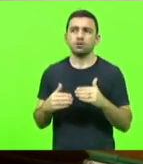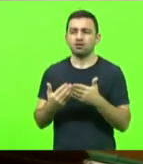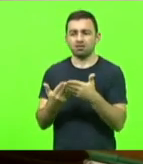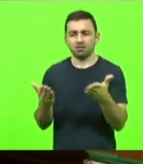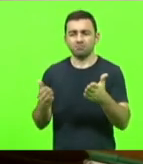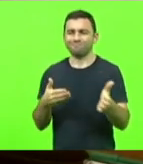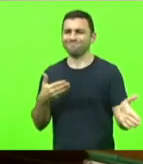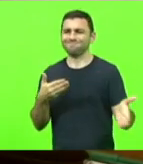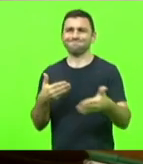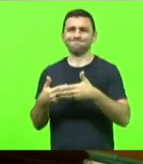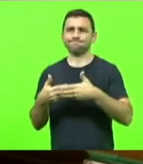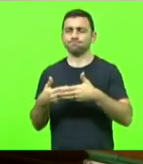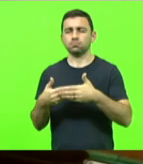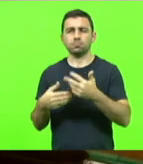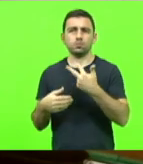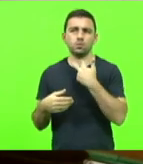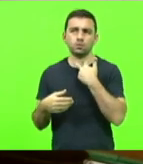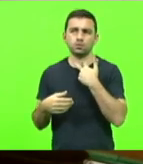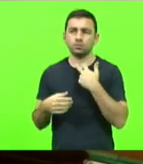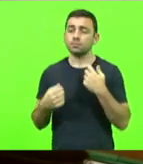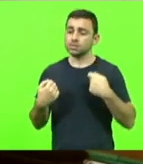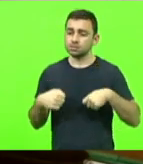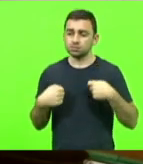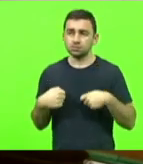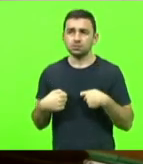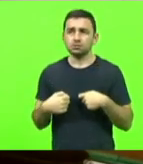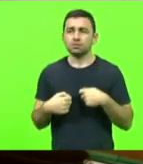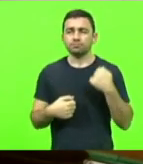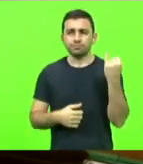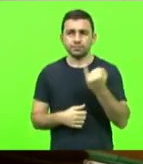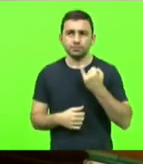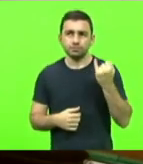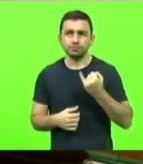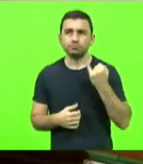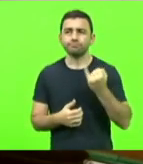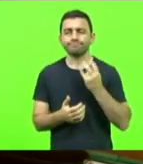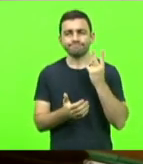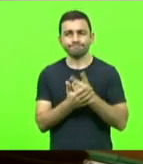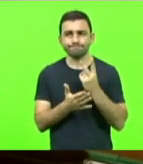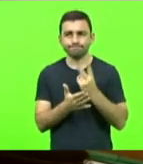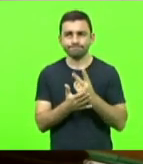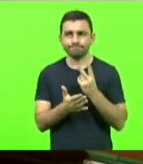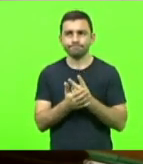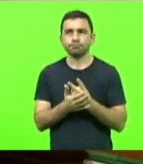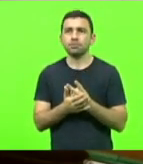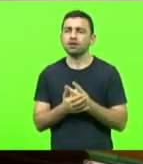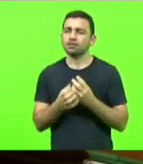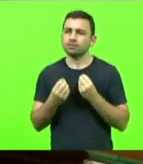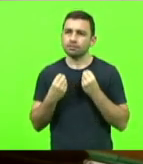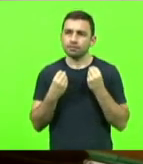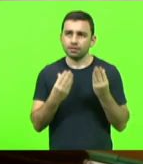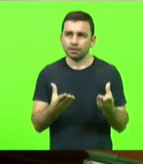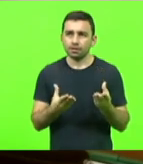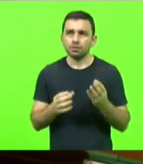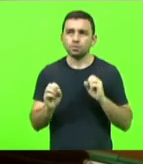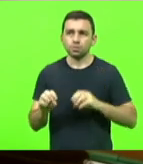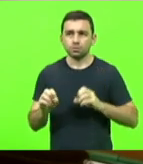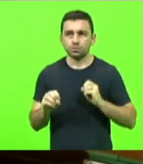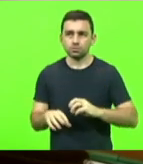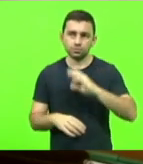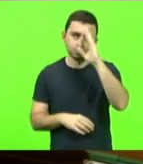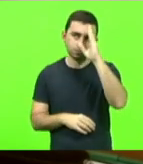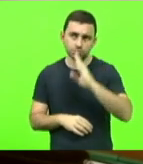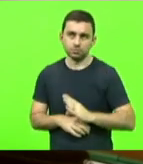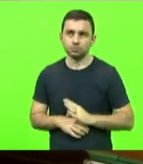fechado. Pelo contrário, fundamental e necessário oferecer educação gratuita e de